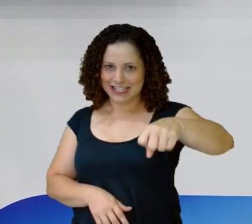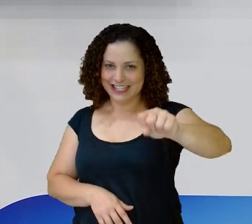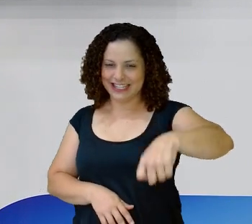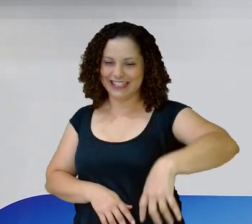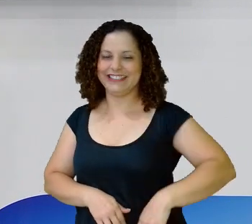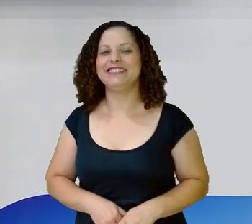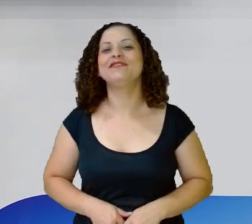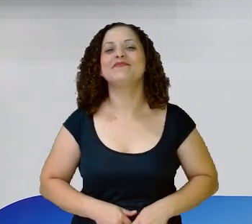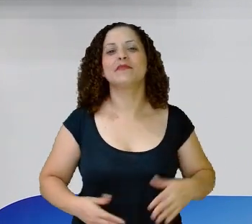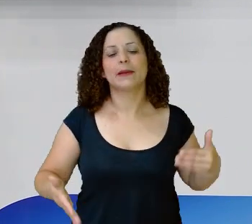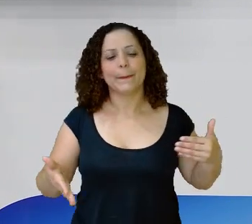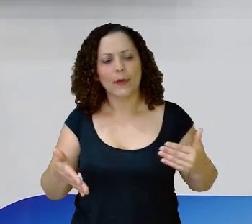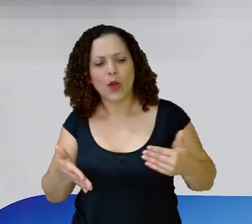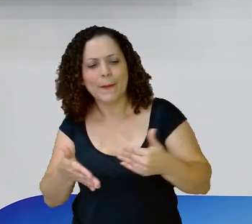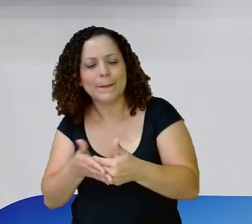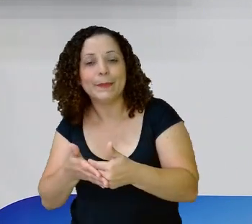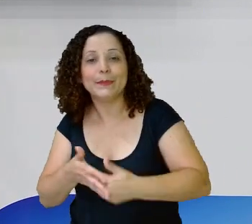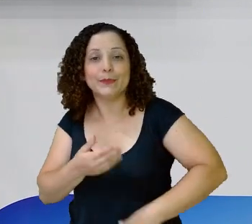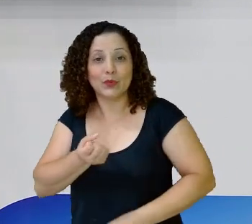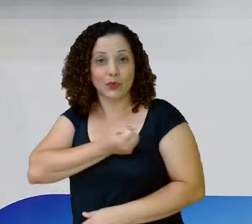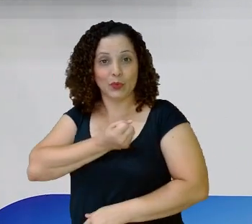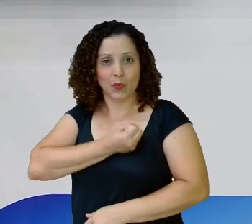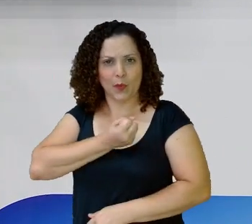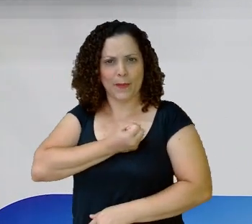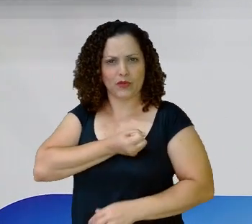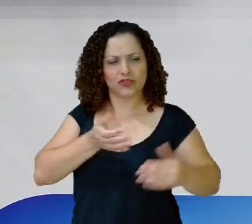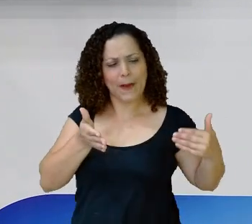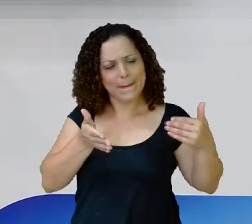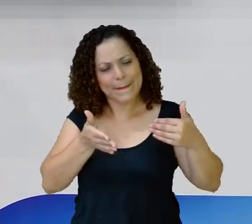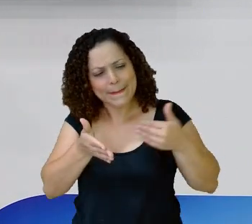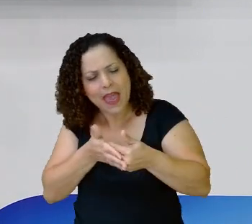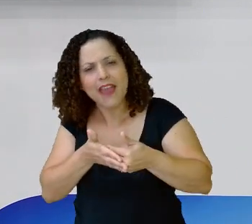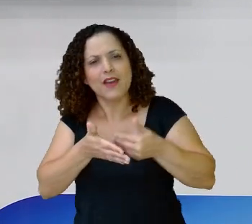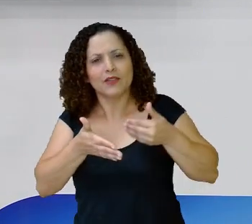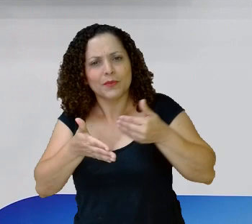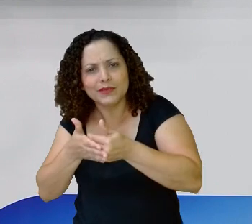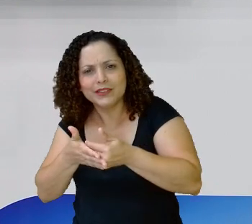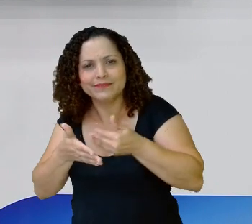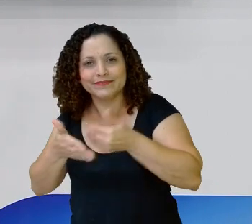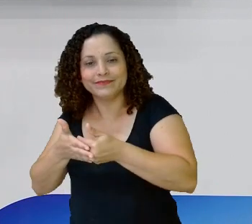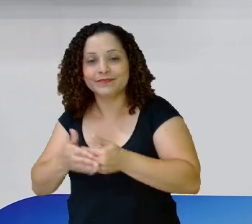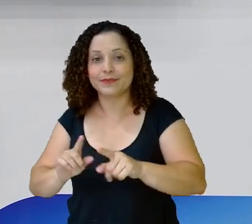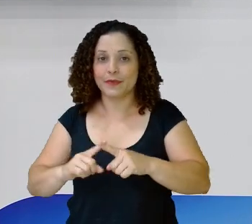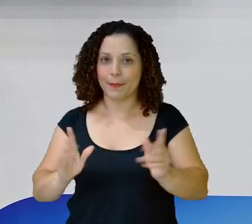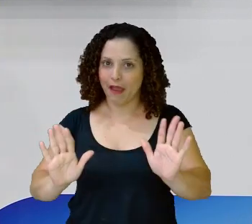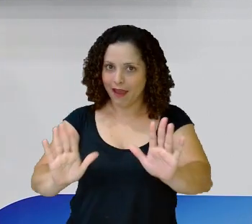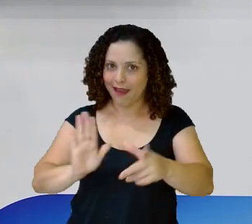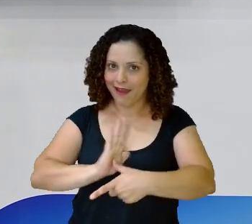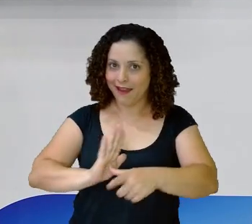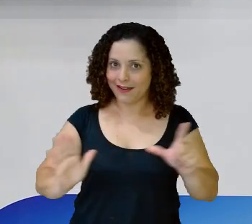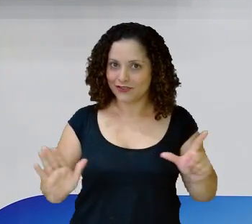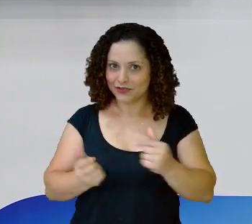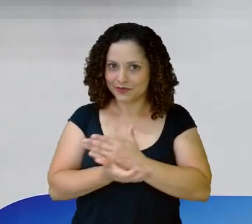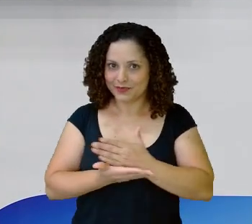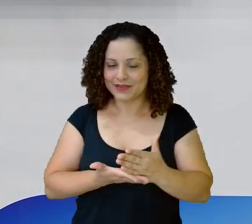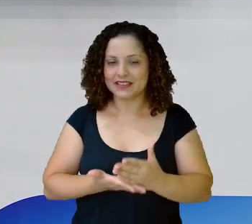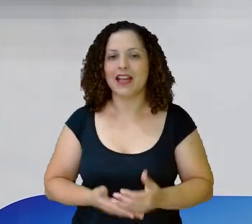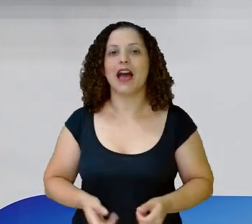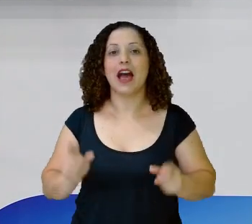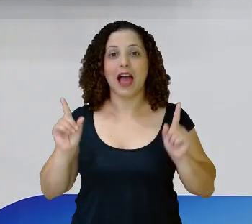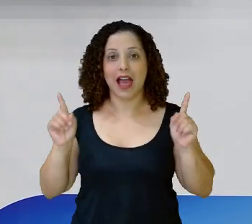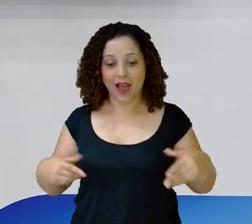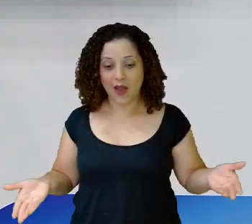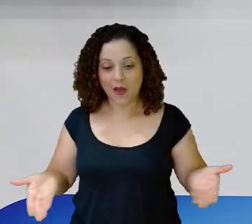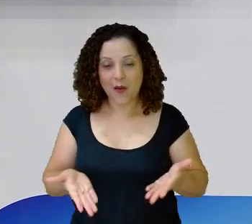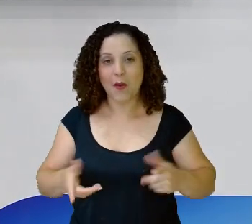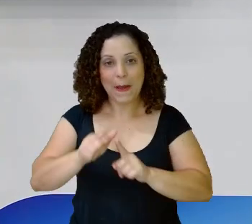Aproximação dos números, tá bom? Mas antes de começar, já que a gente está aí, ó, no mês do Carnaval,